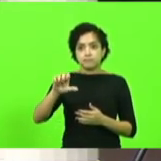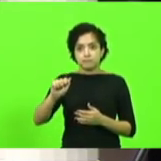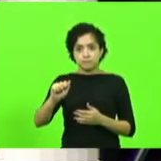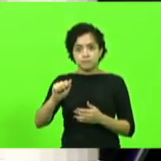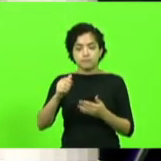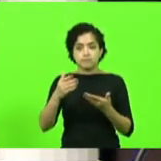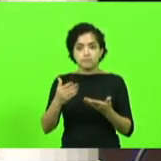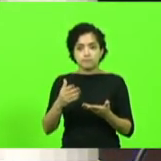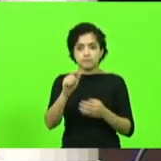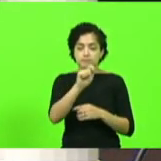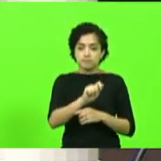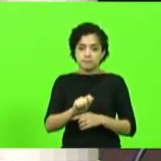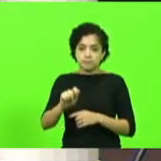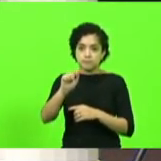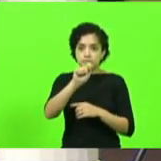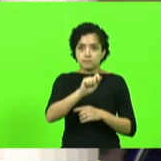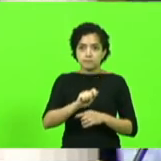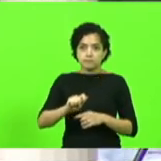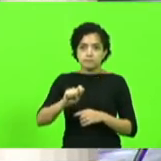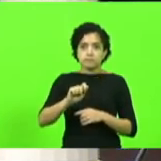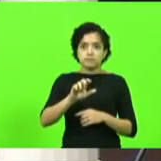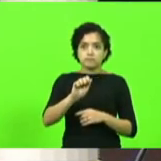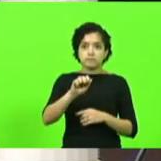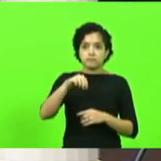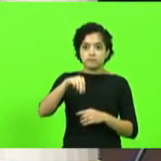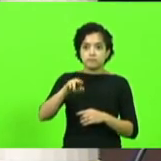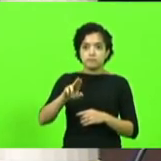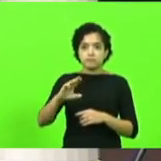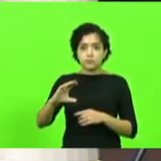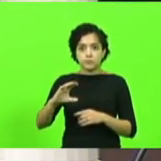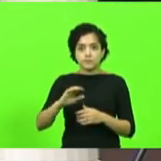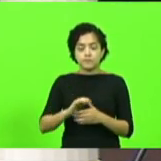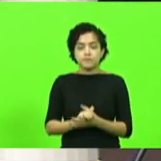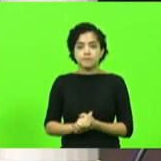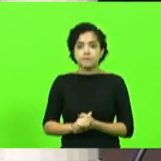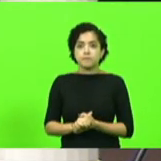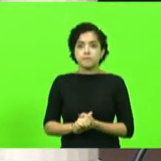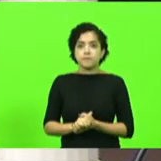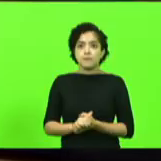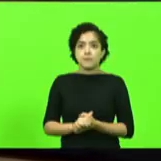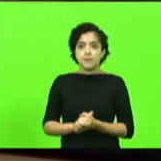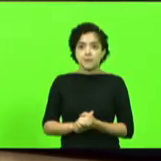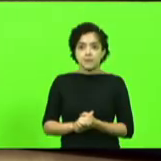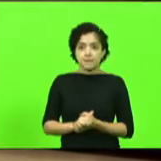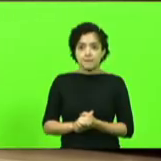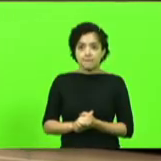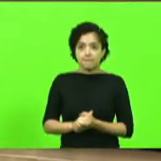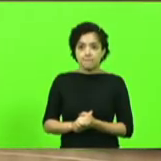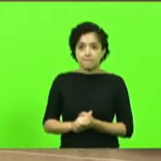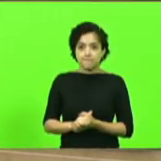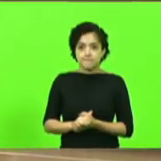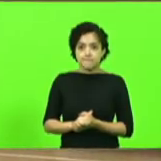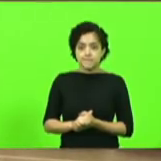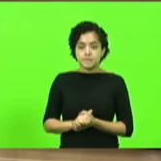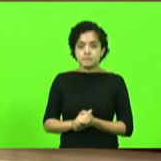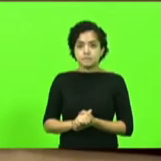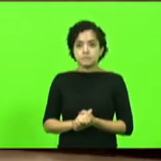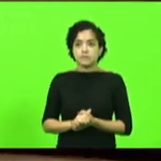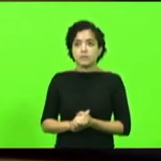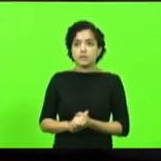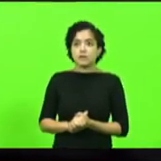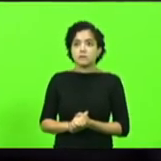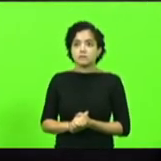é da Associação Amor e União contra o Câncer. Obrigada, presidente. Deputada Dirce